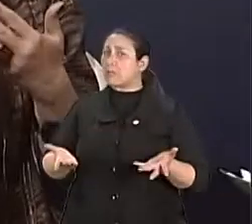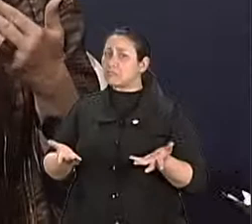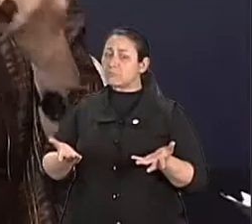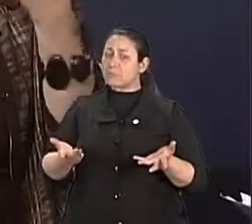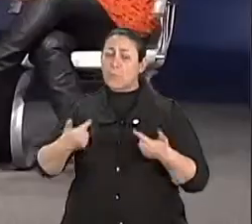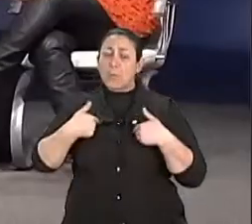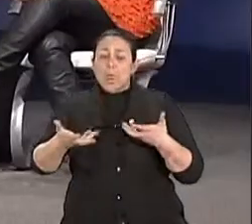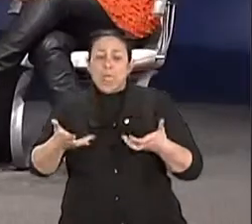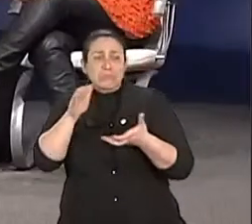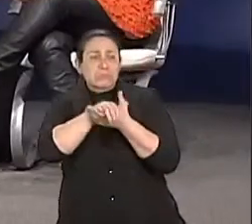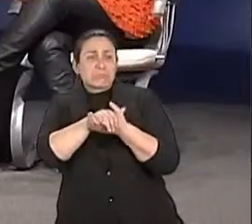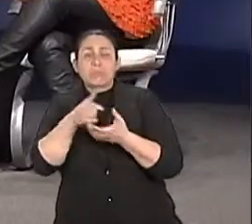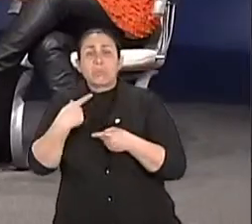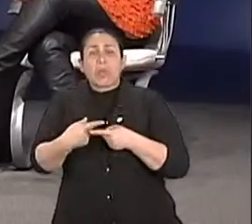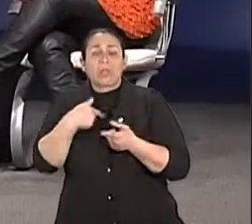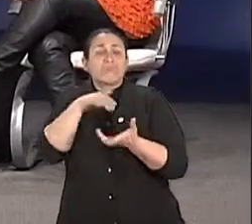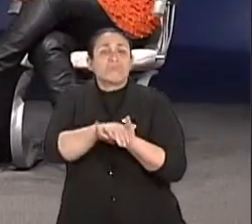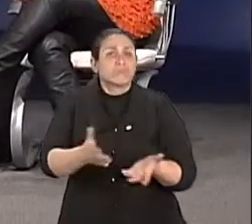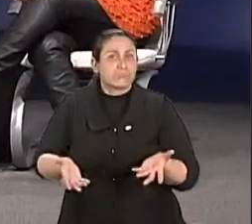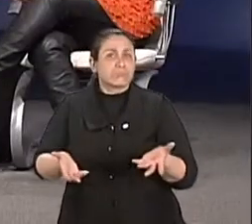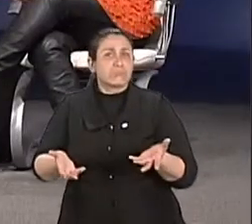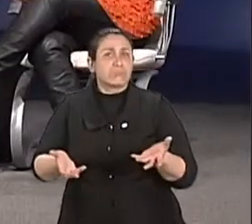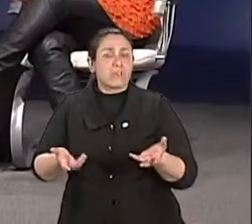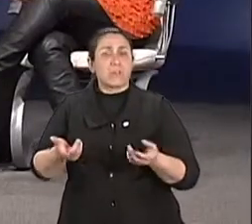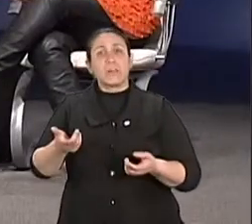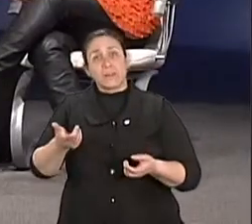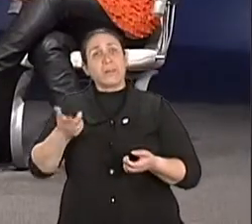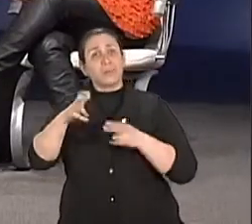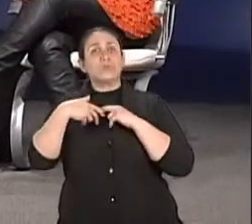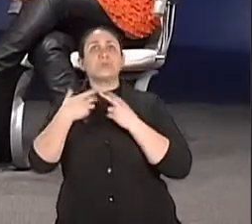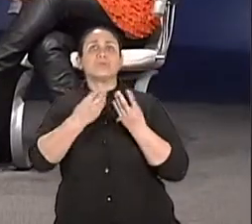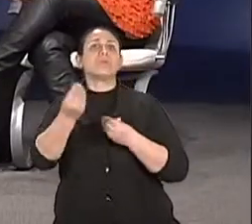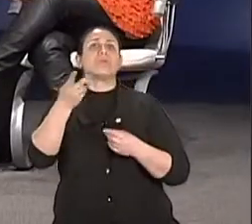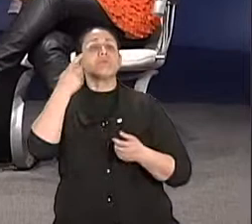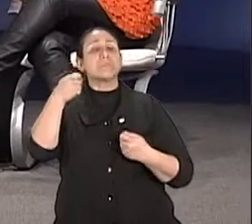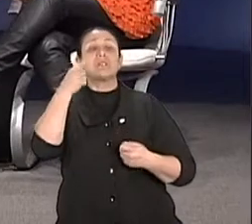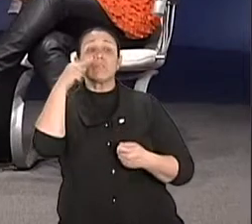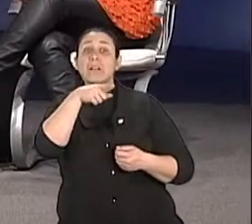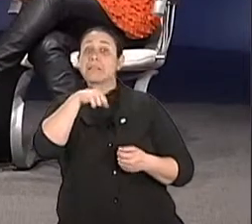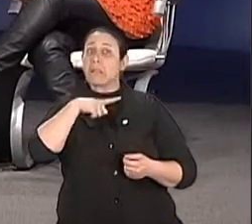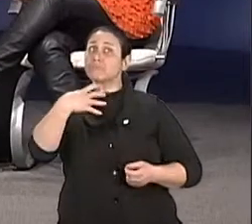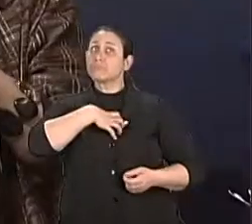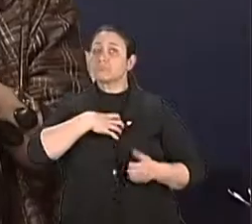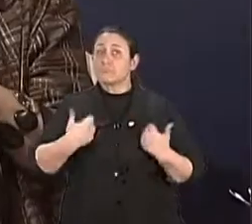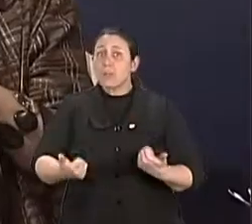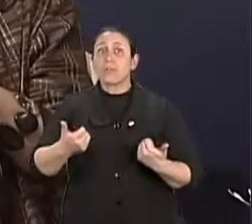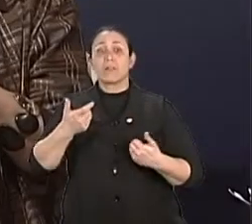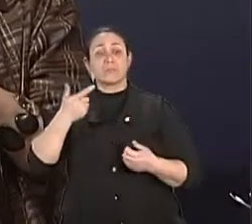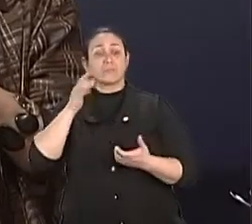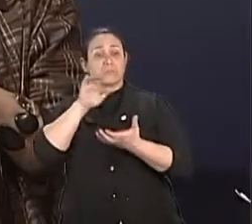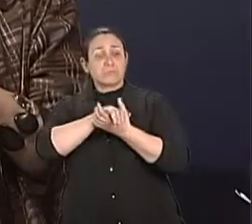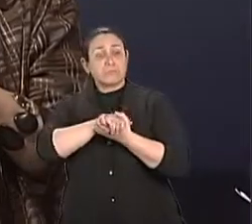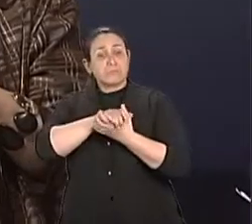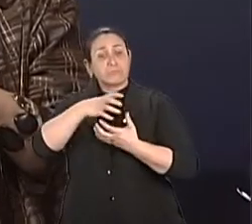outra... que eu quero com ele? É, porque ele tem que responder se ele está servindo ao teu bem-estar e ao teu psíquico. Se tu está bem.